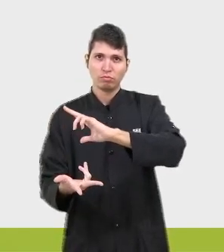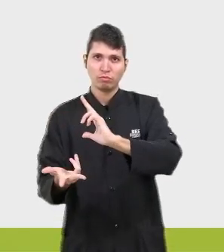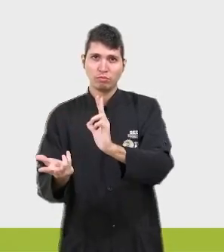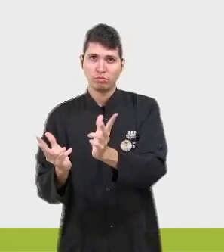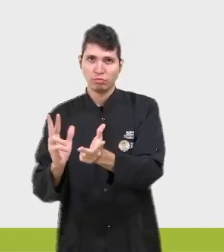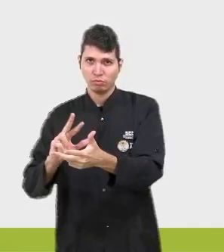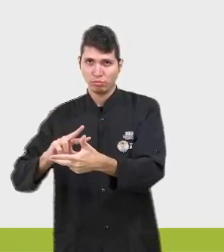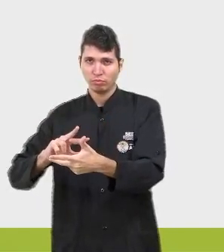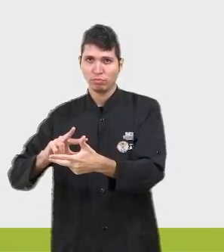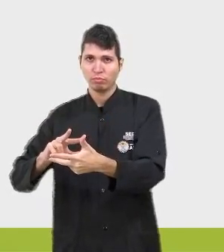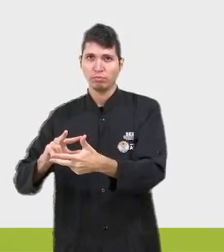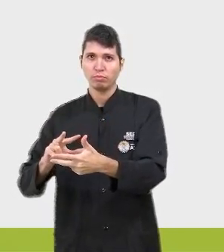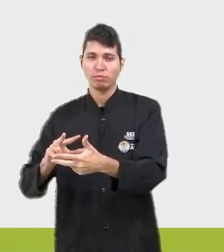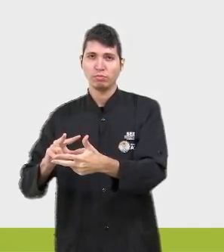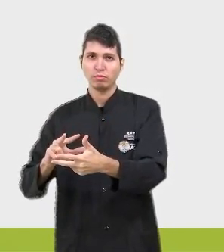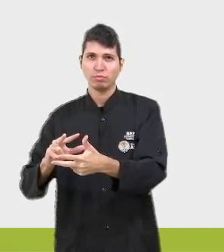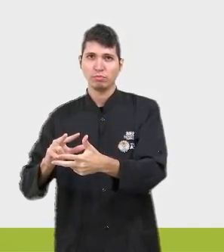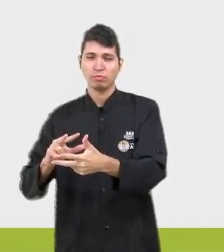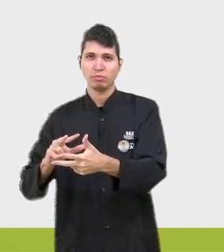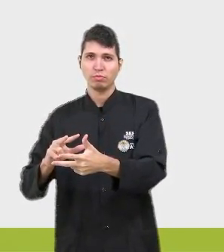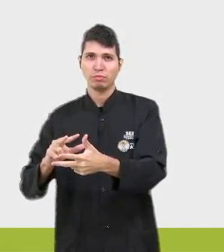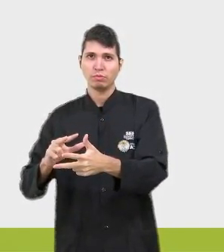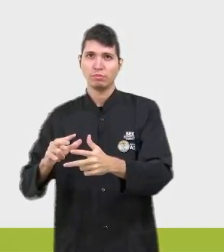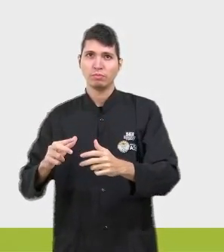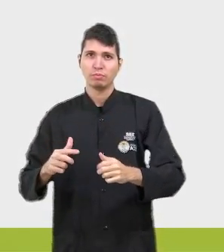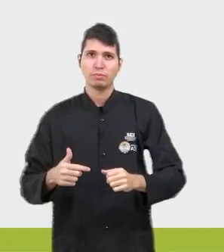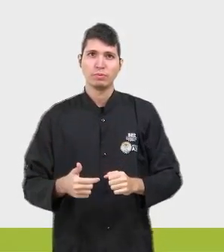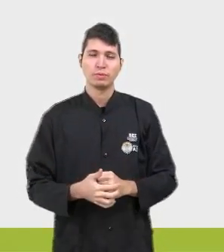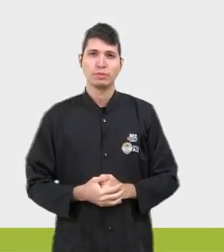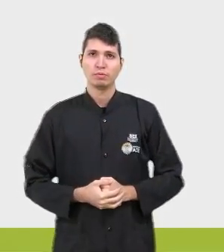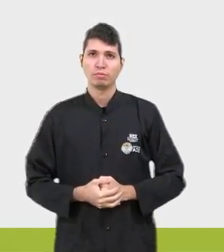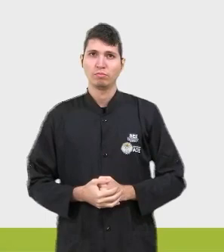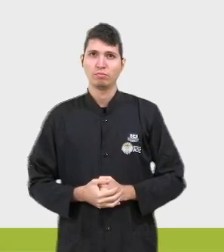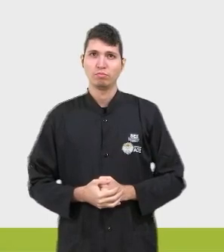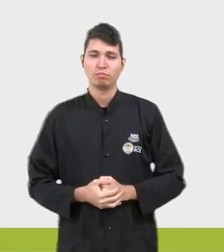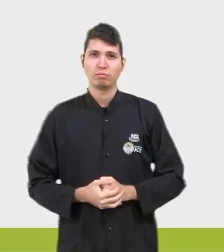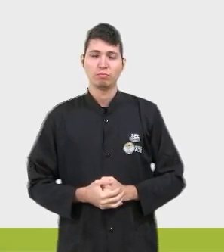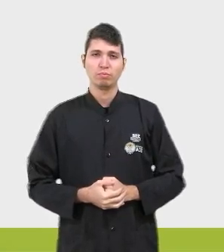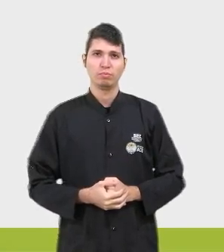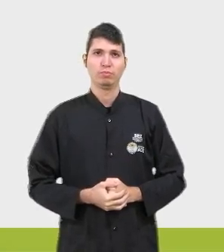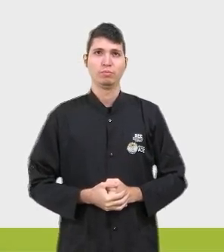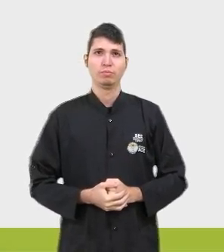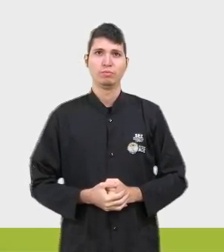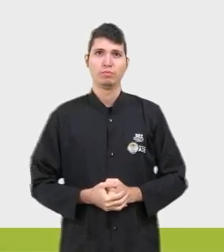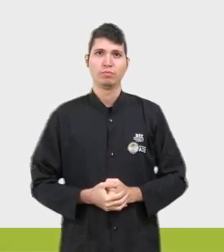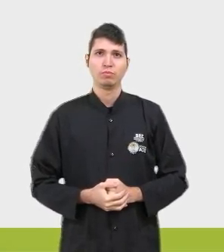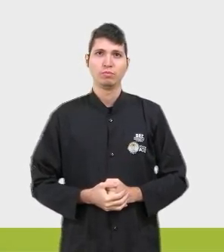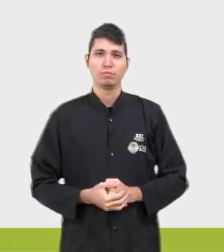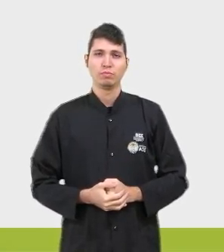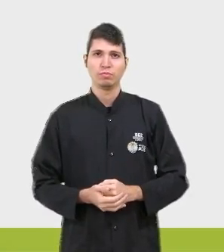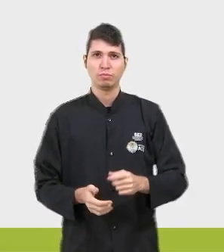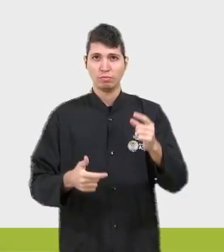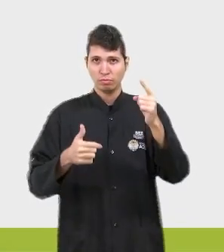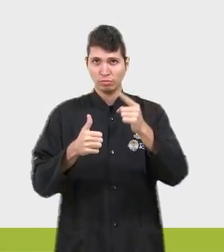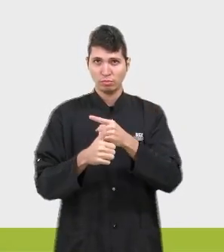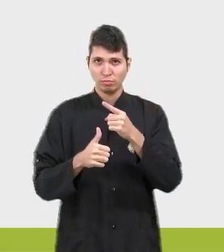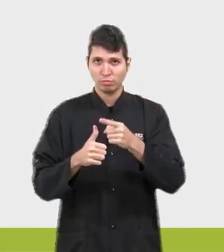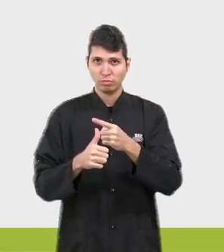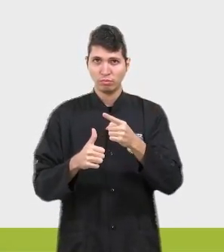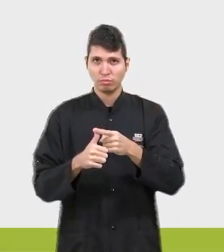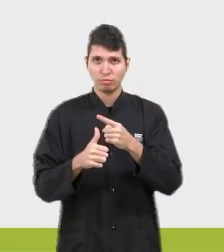básicos aqui pra gente trabalhar com a ideia dos ângulos, tá? Na primeira, a gente tem a ideia de ângulo reto, de 90 graus,